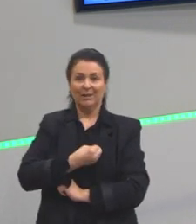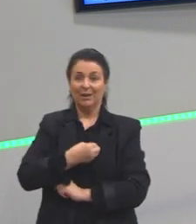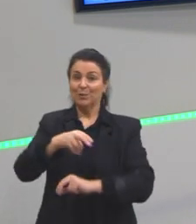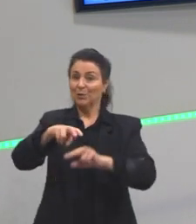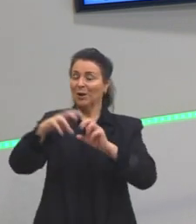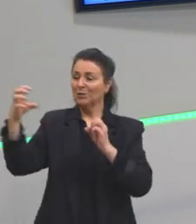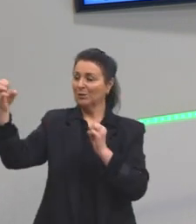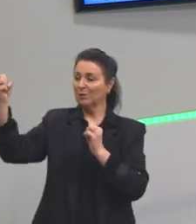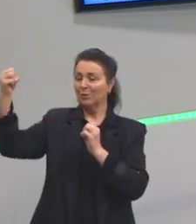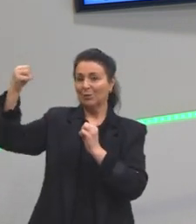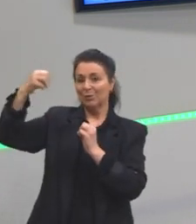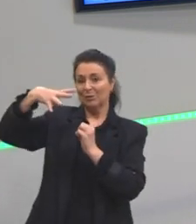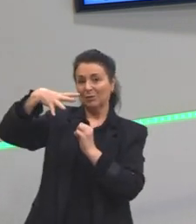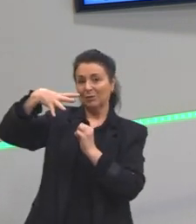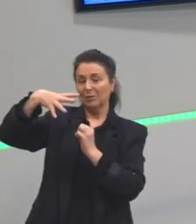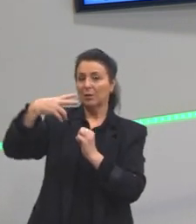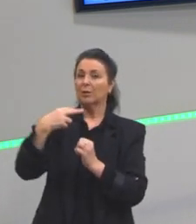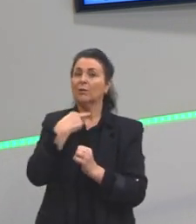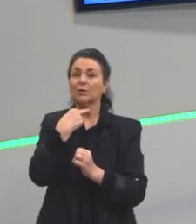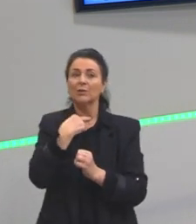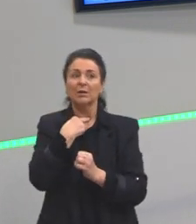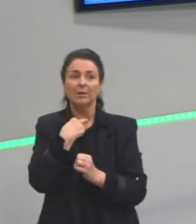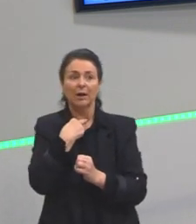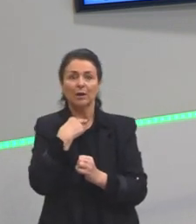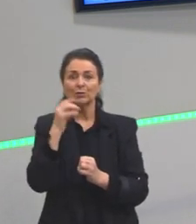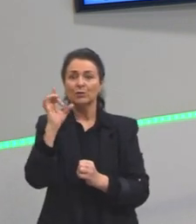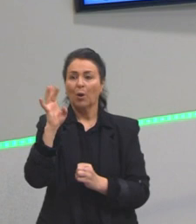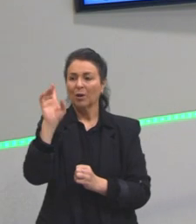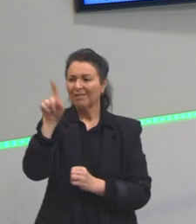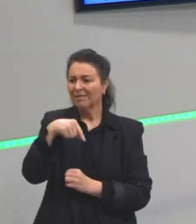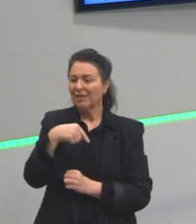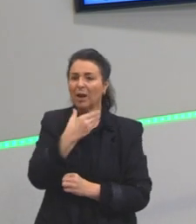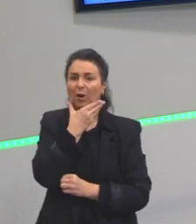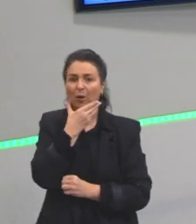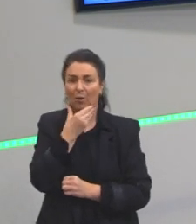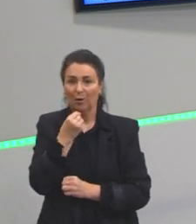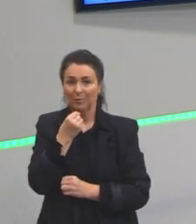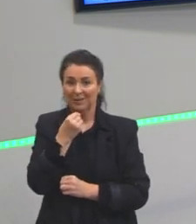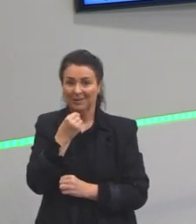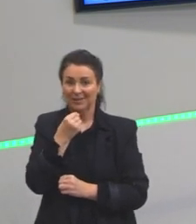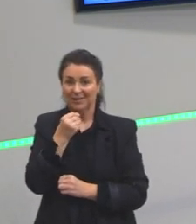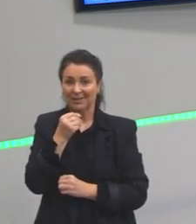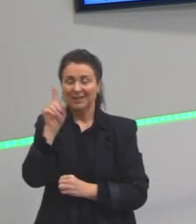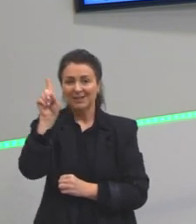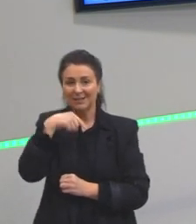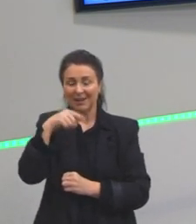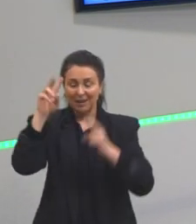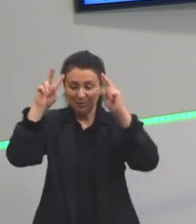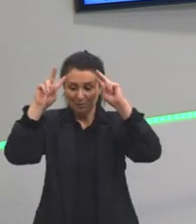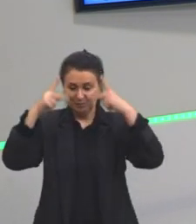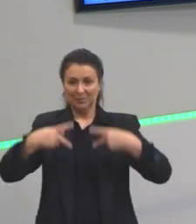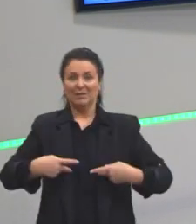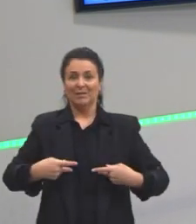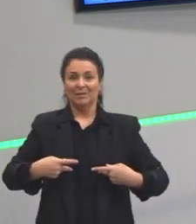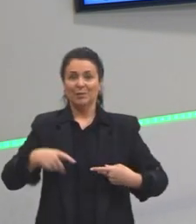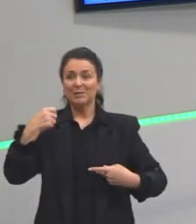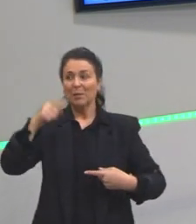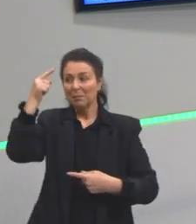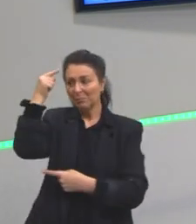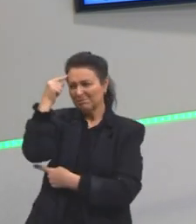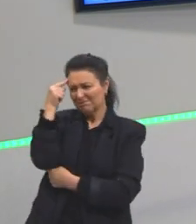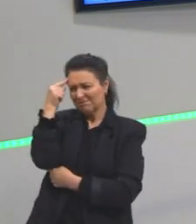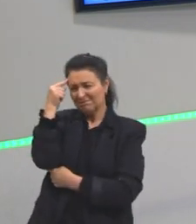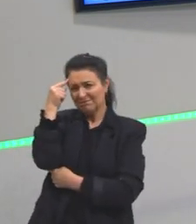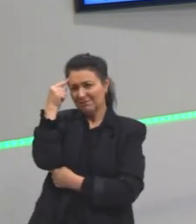basta ser homem. Quando eu digo homem, as pessoas da sociedade. Você precisa o quê também? Pensar. Pessoas que não